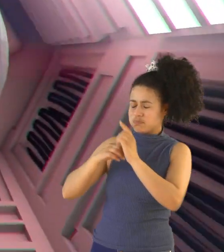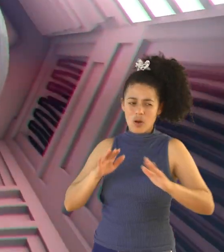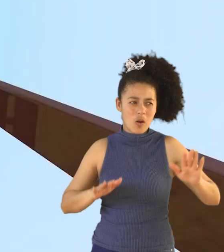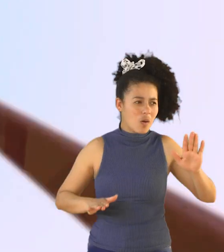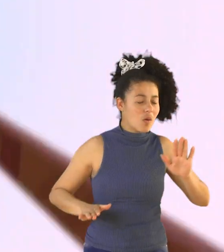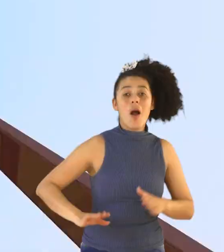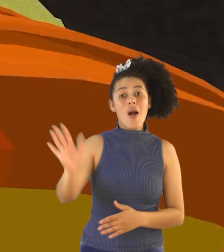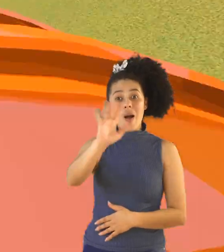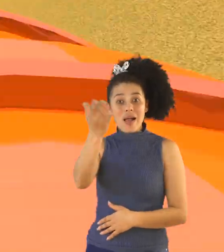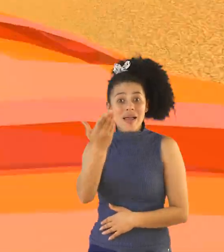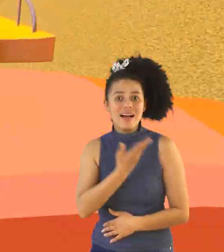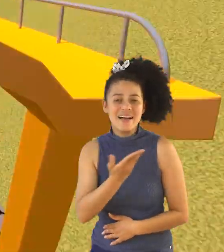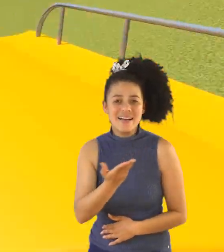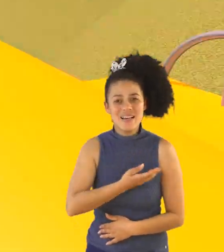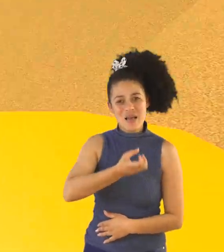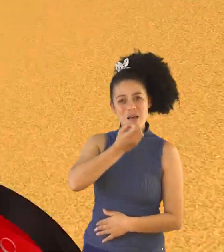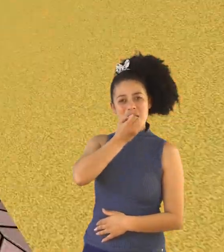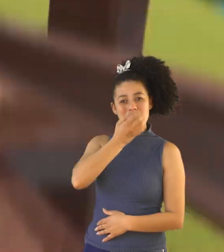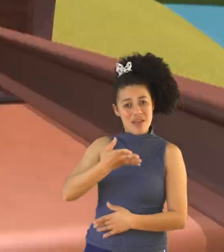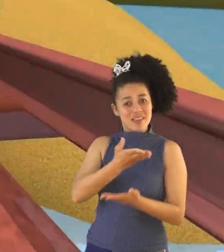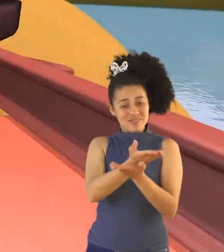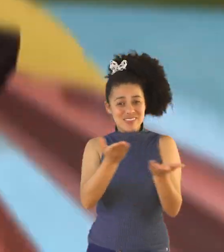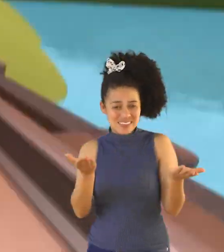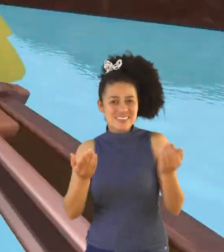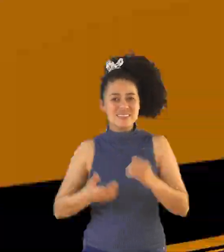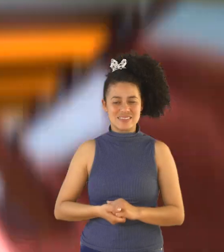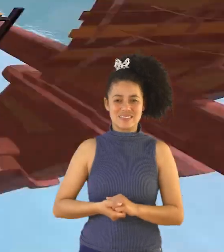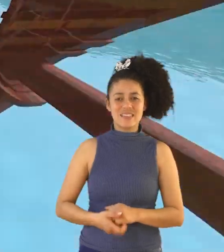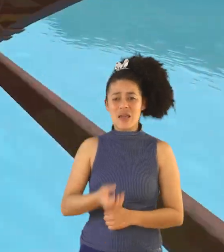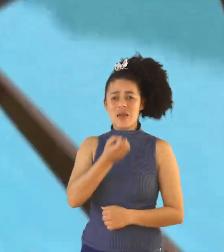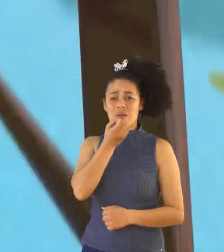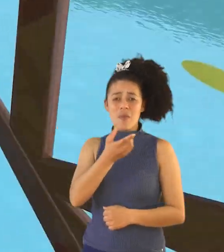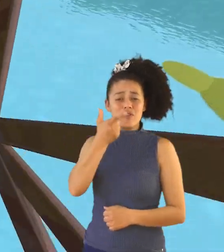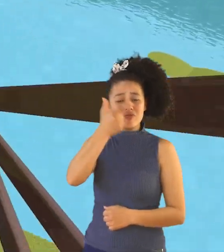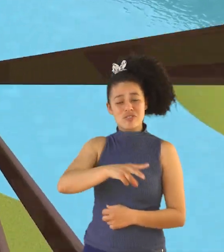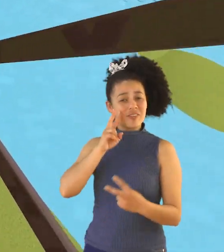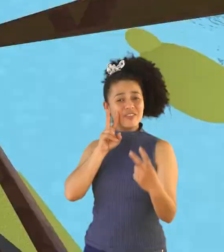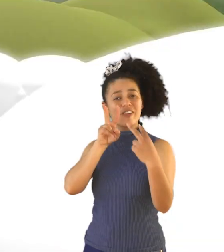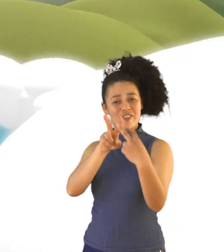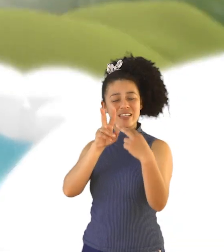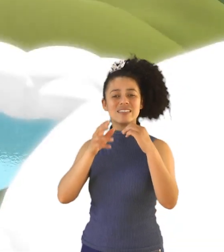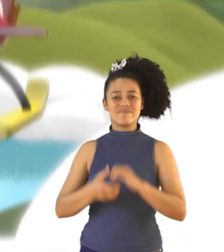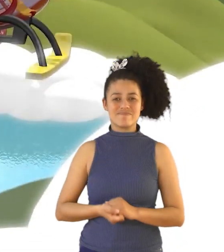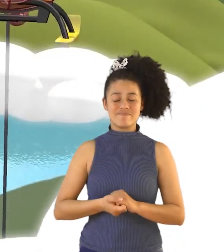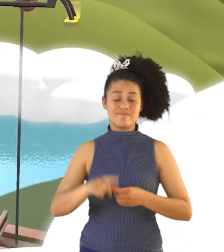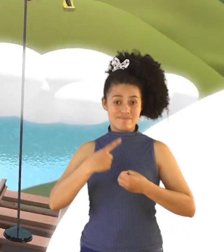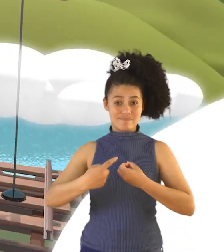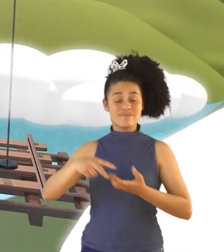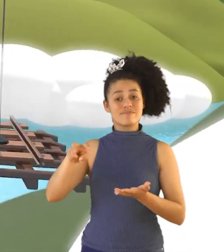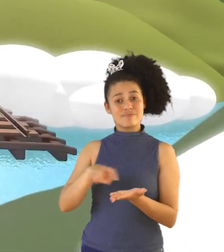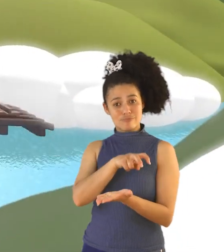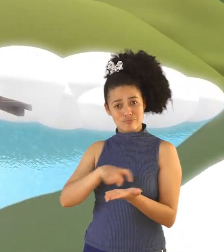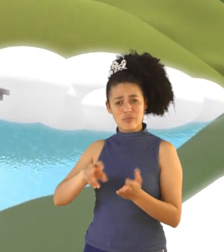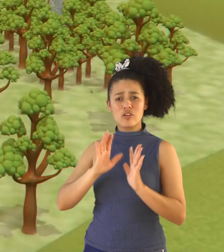Olá amiguinhos, como vocês estão? Como é bom te ter por aqui. Na cidade de Rolê Peps,